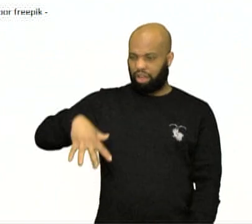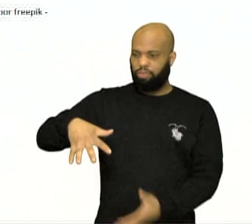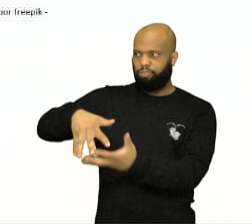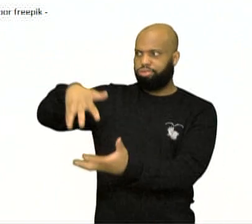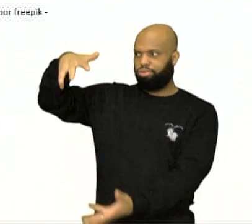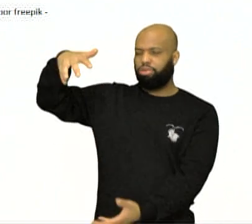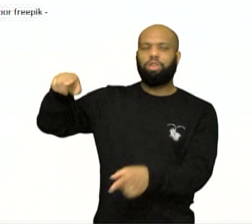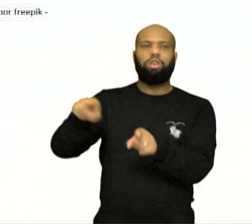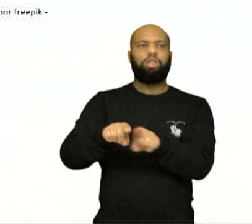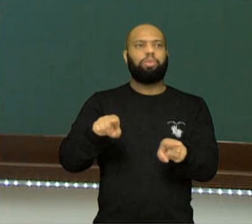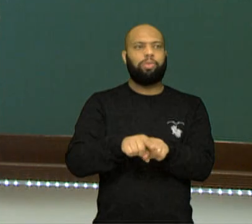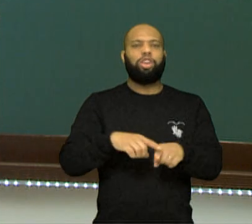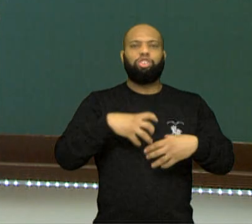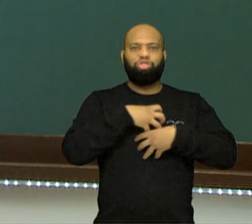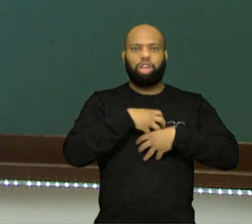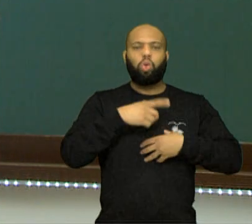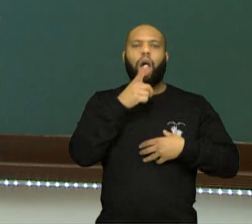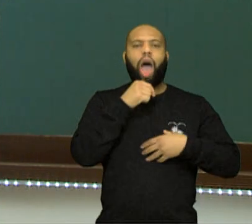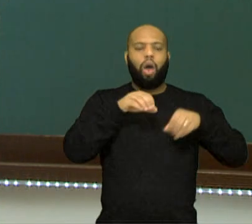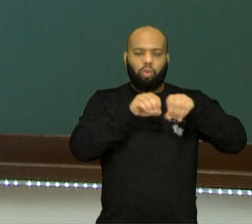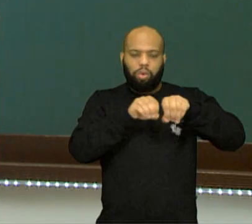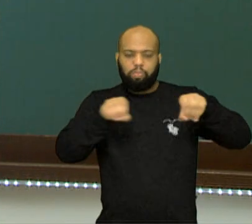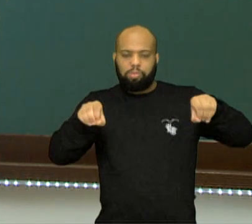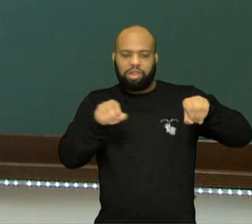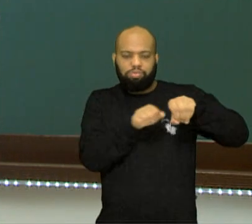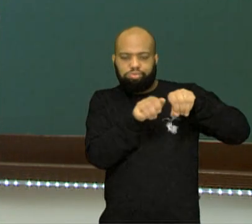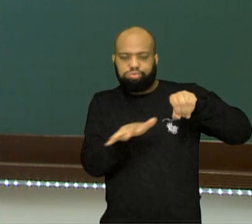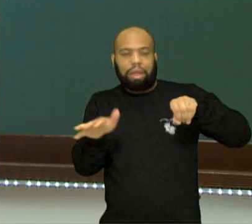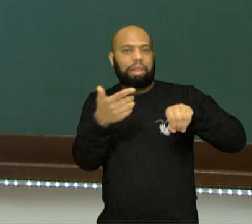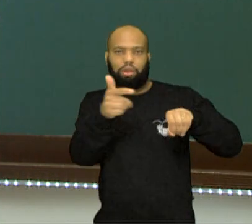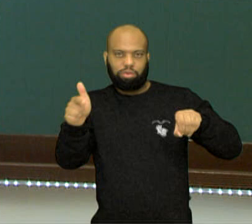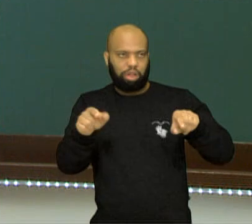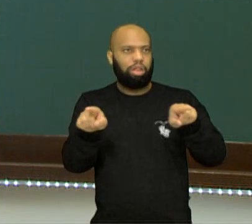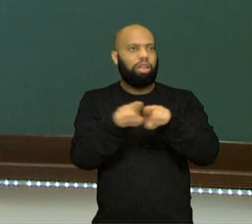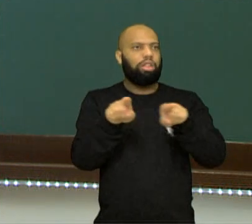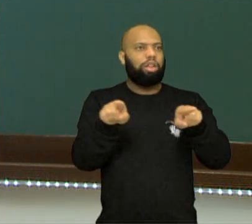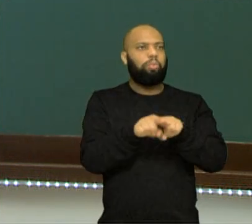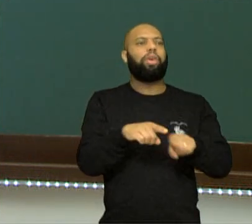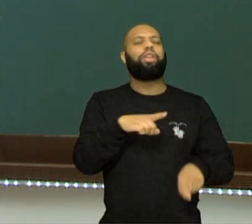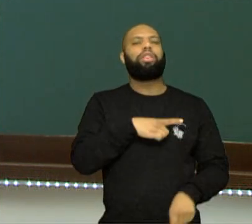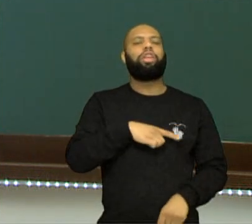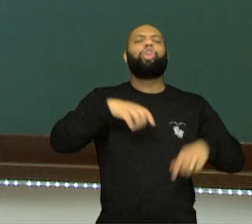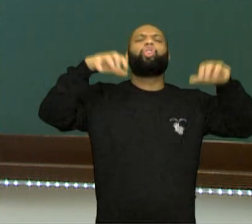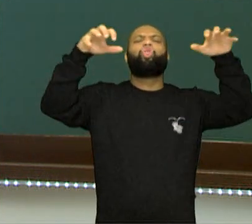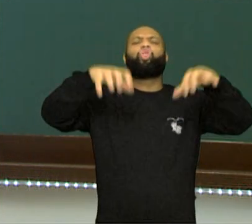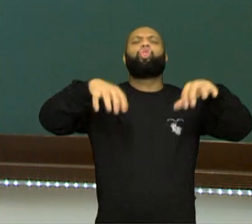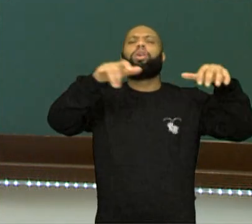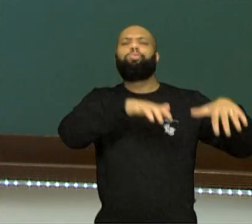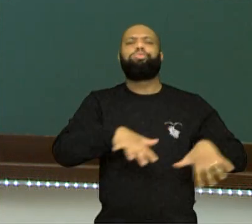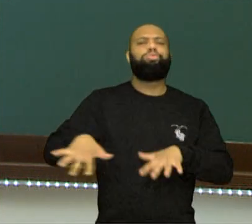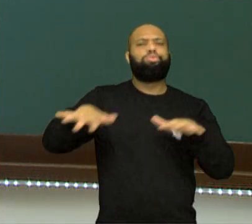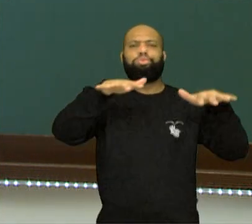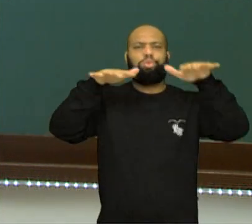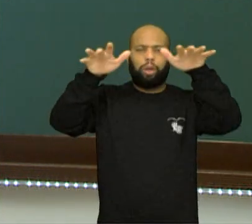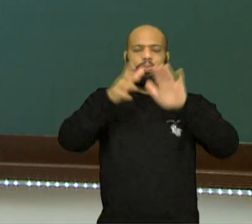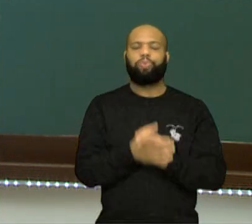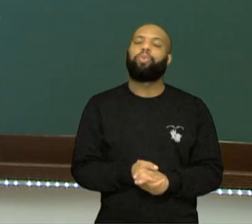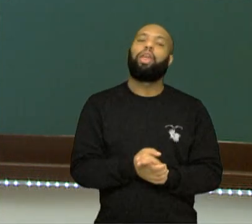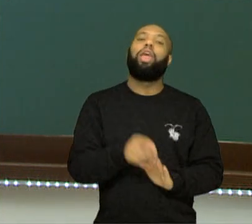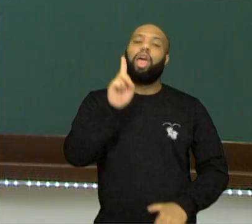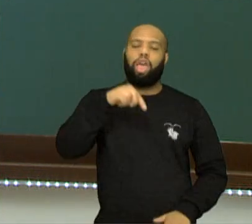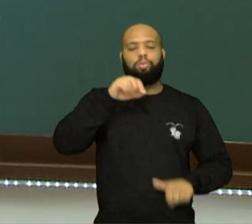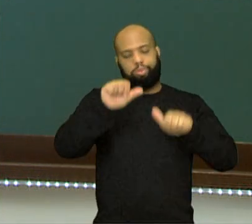Então são alguns problemas ambientais urbanos, ou seja, modificações do meio urbano que vão